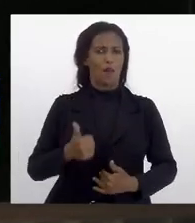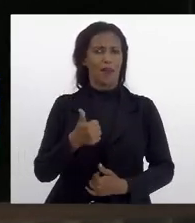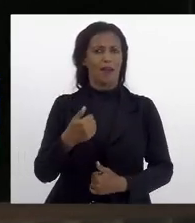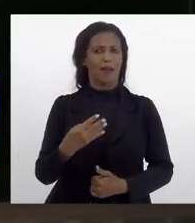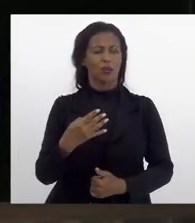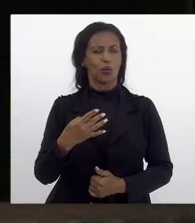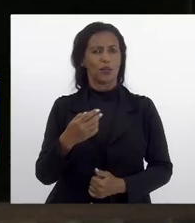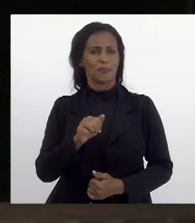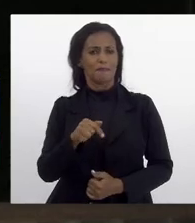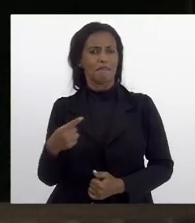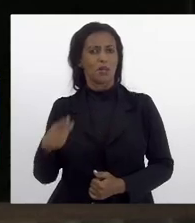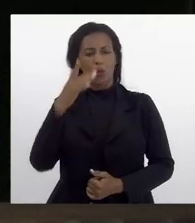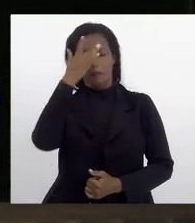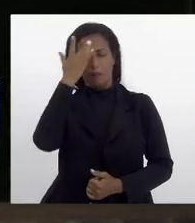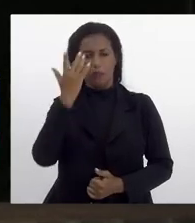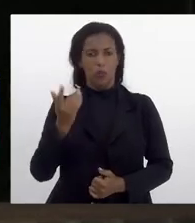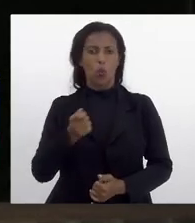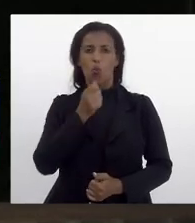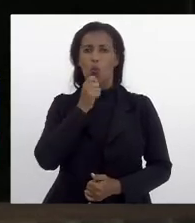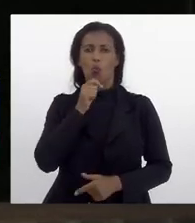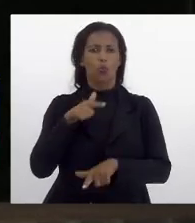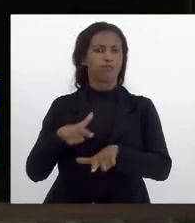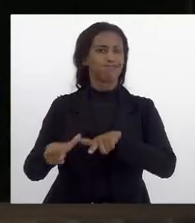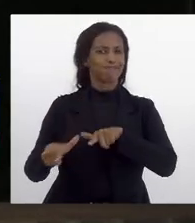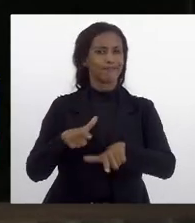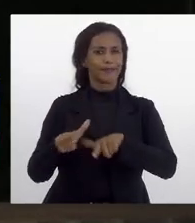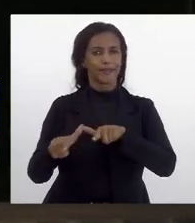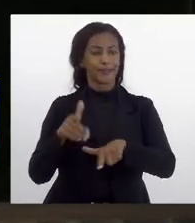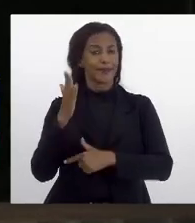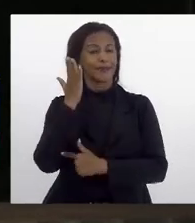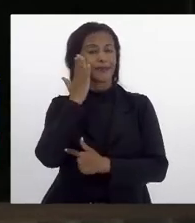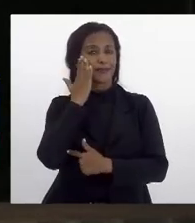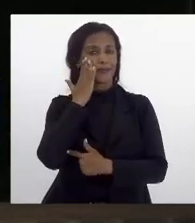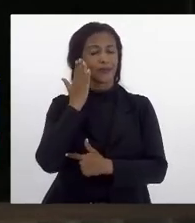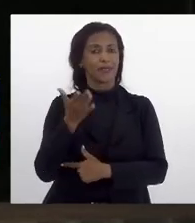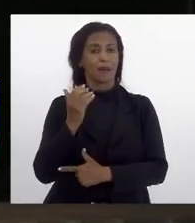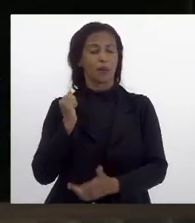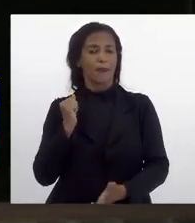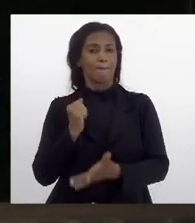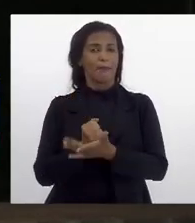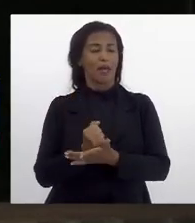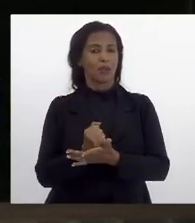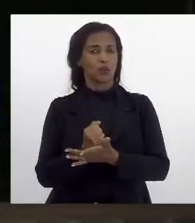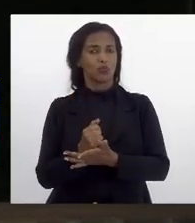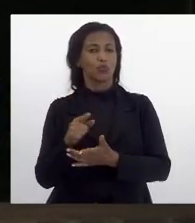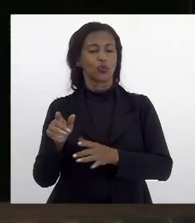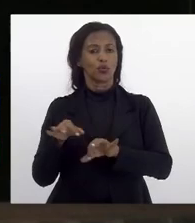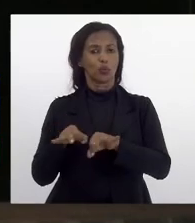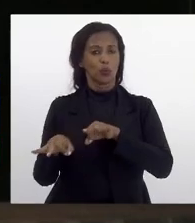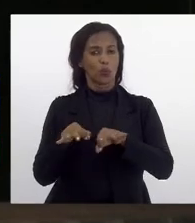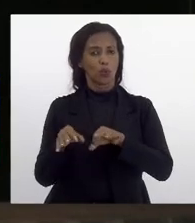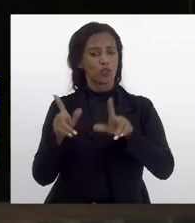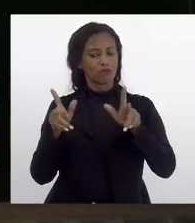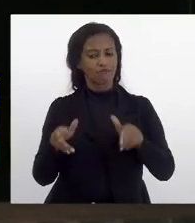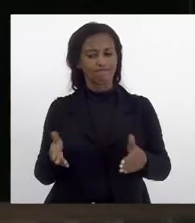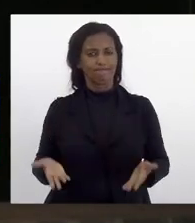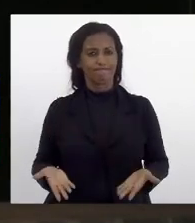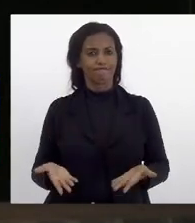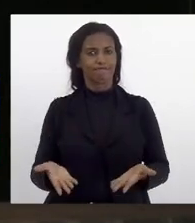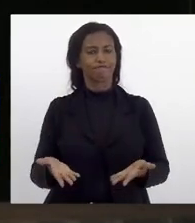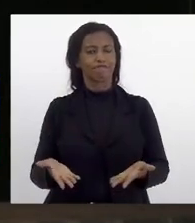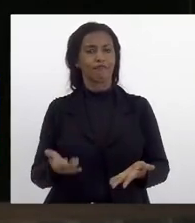milhões de pessoas desempregadas e a gente sabe que o impacto de um projeto como esse